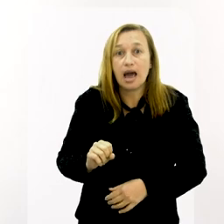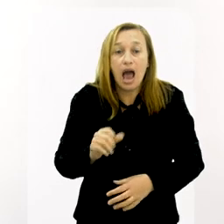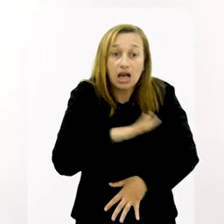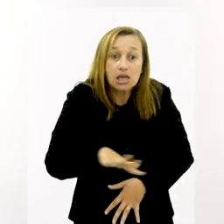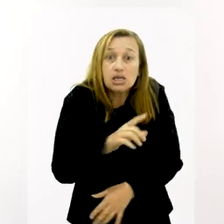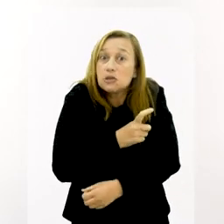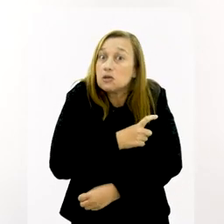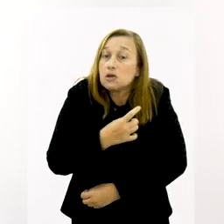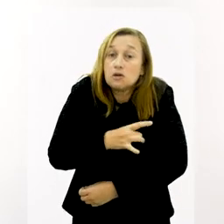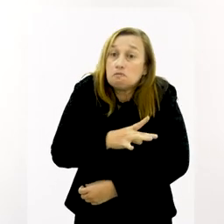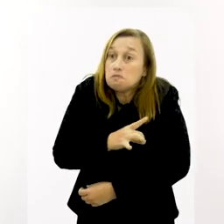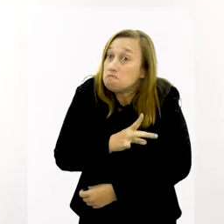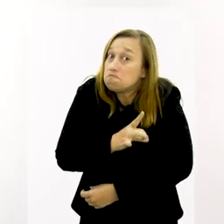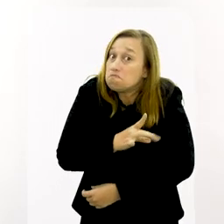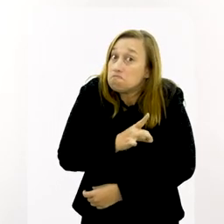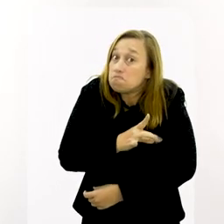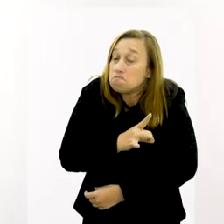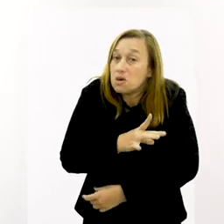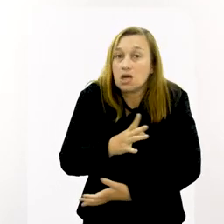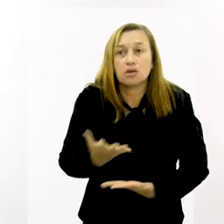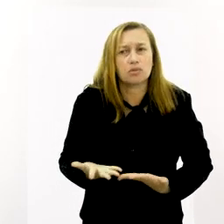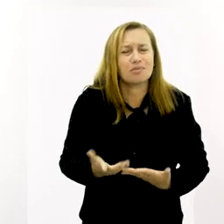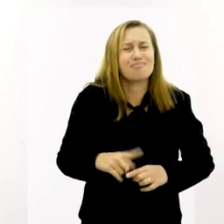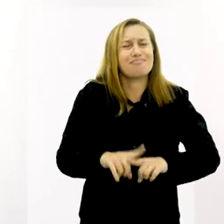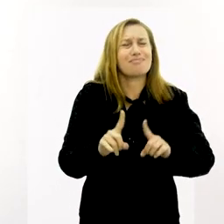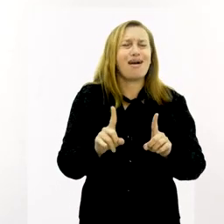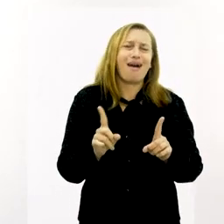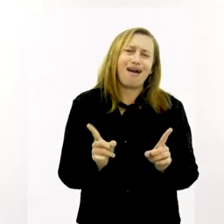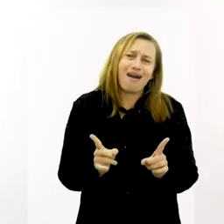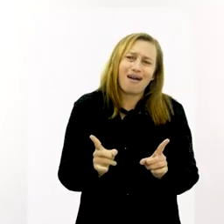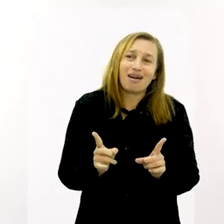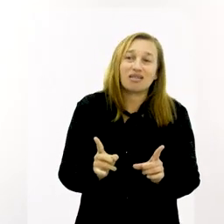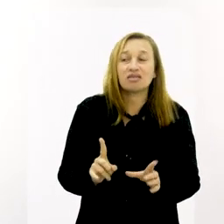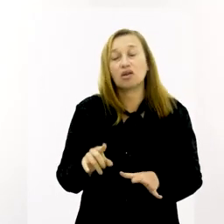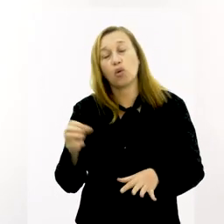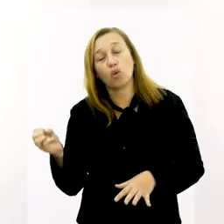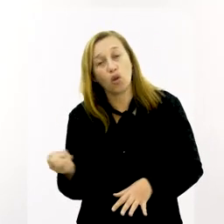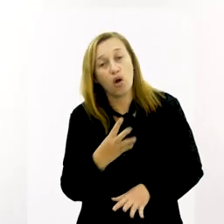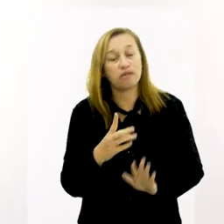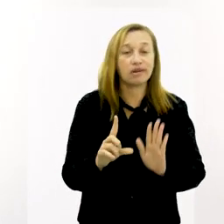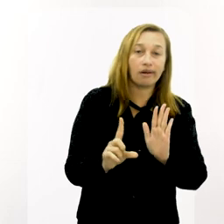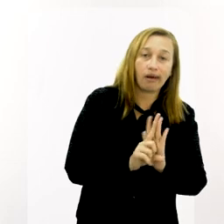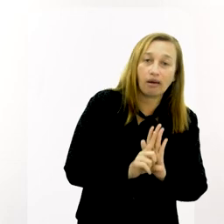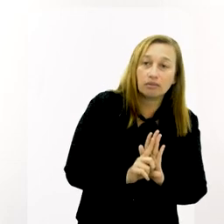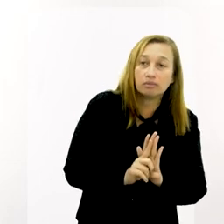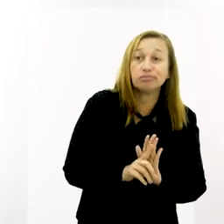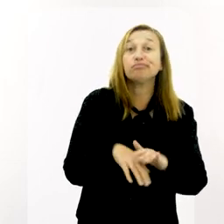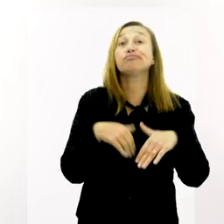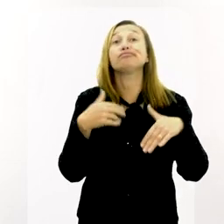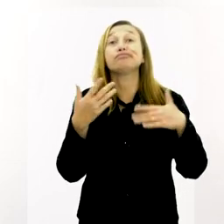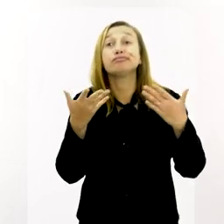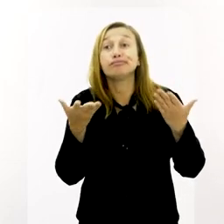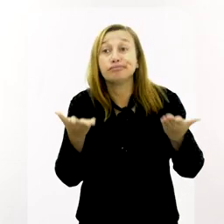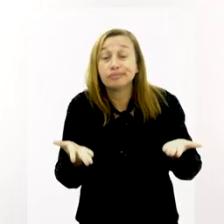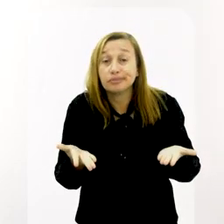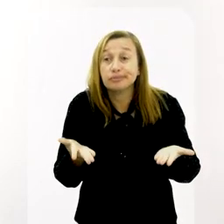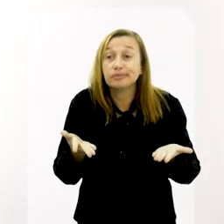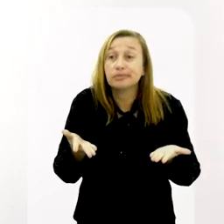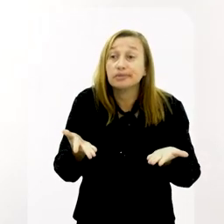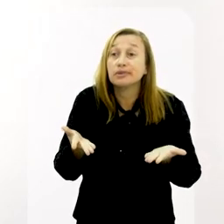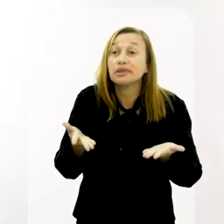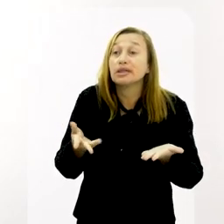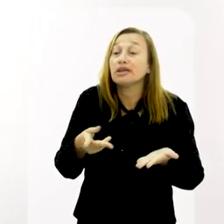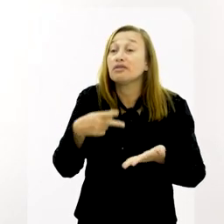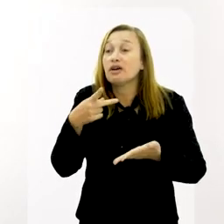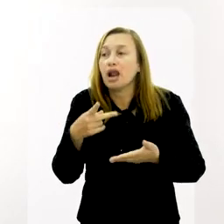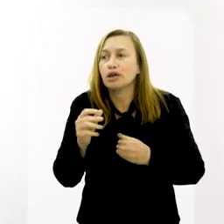desesperada com aquilo que ela fez. Mas aí, né? Vieram as novas leis que disseram